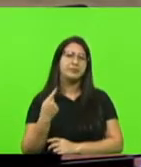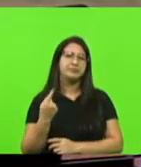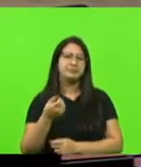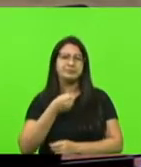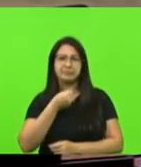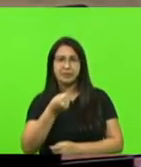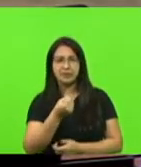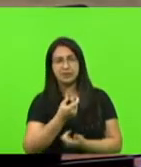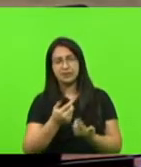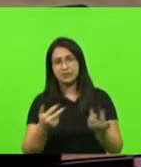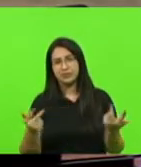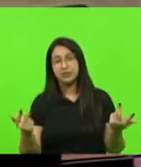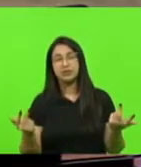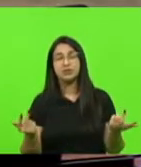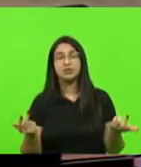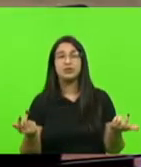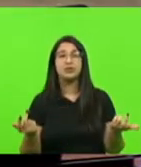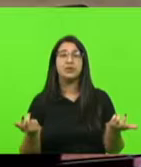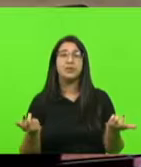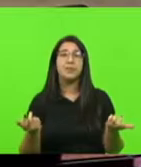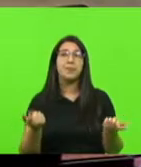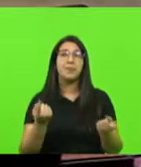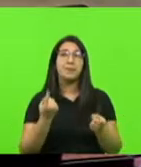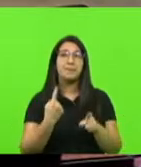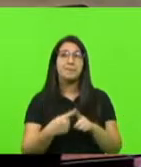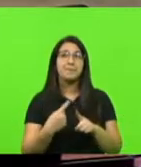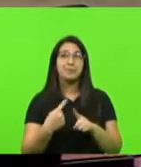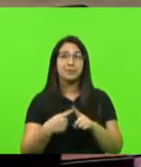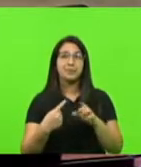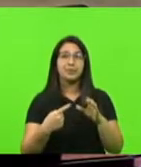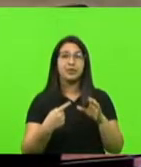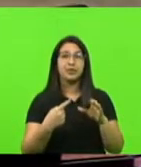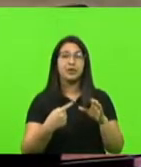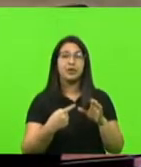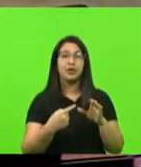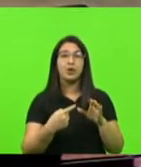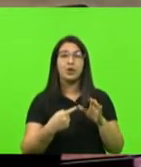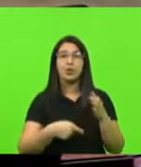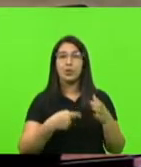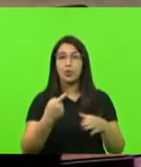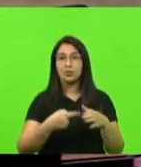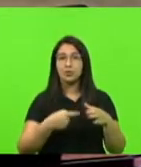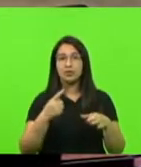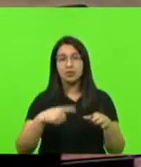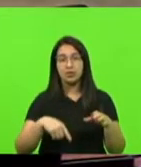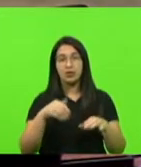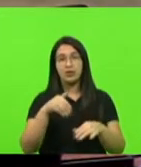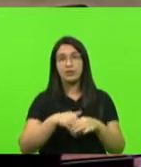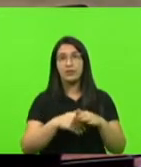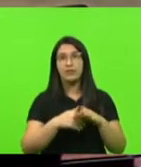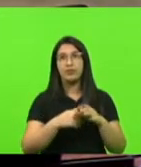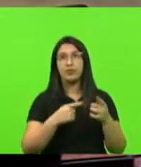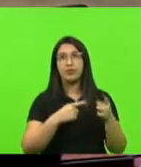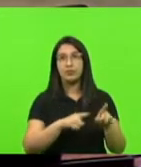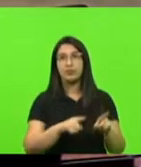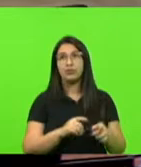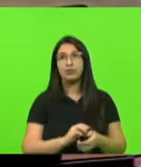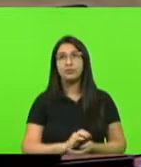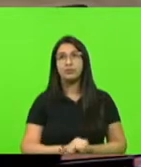eu acho que vale a pena nós... Não é porque foi a comissão que deu o voto pela rejeição do veto que hoje...